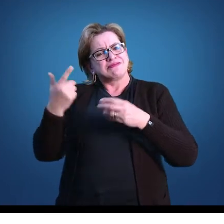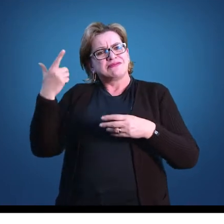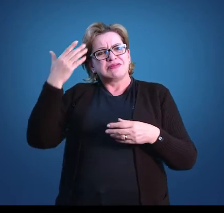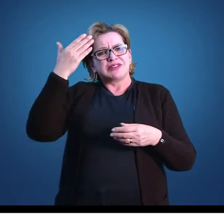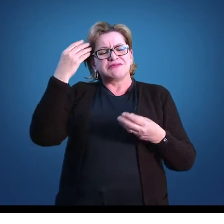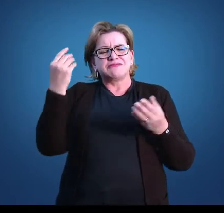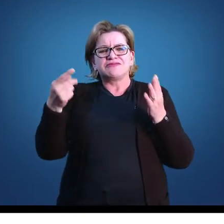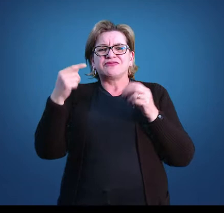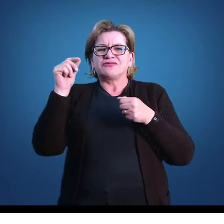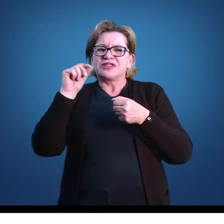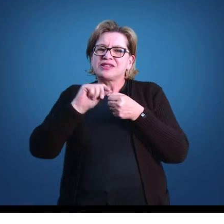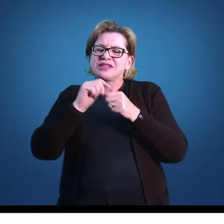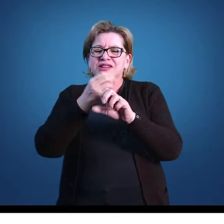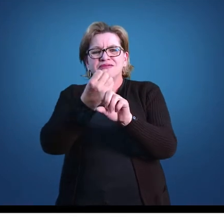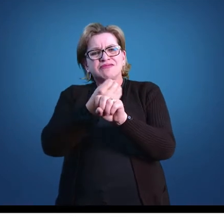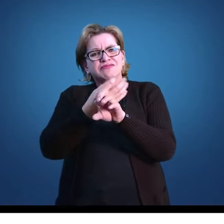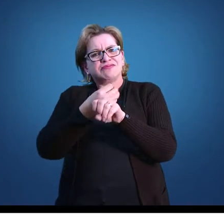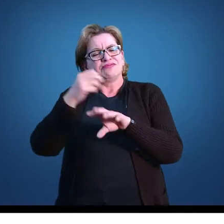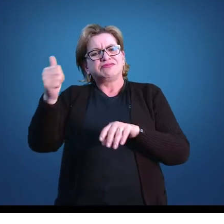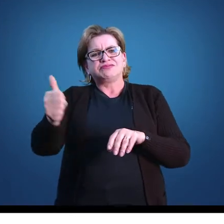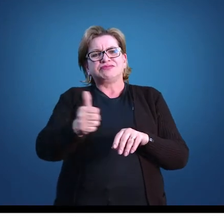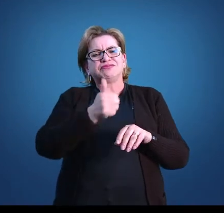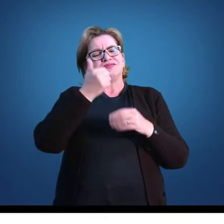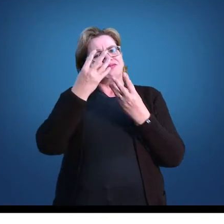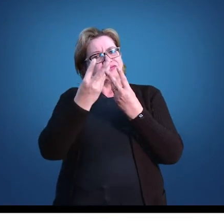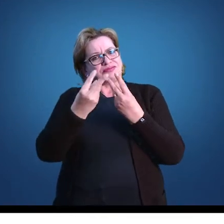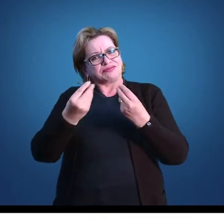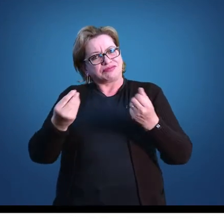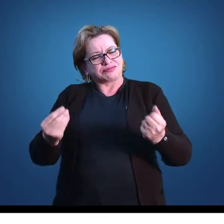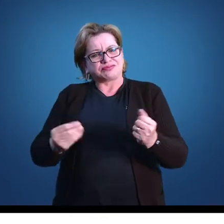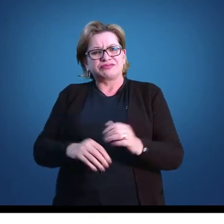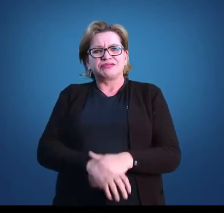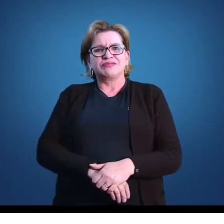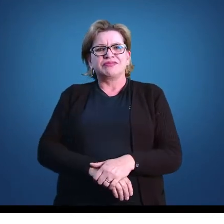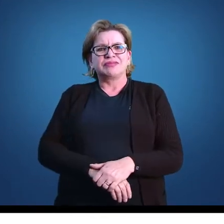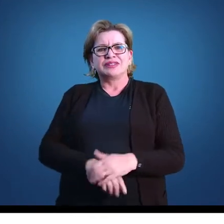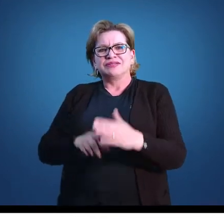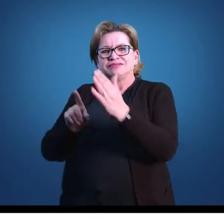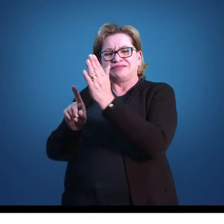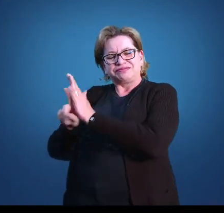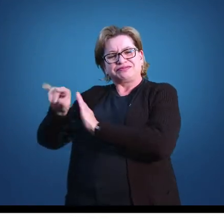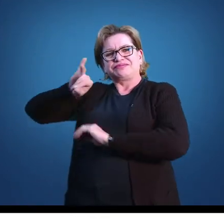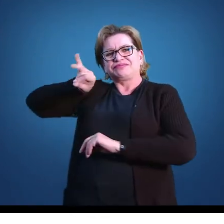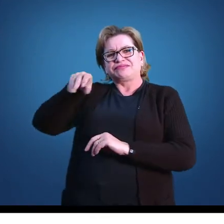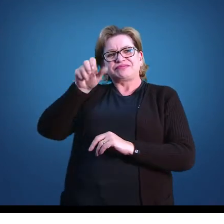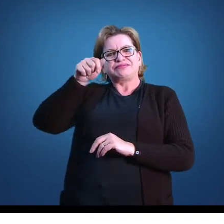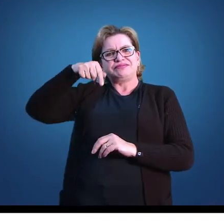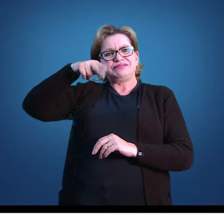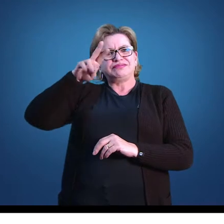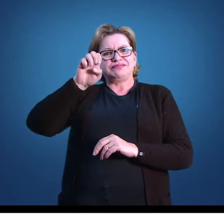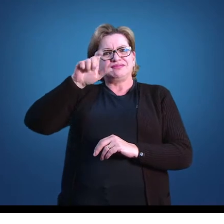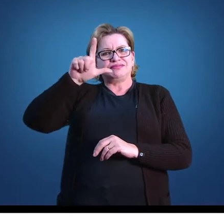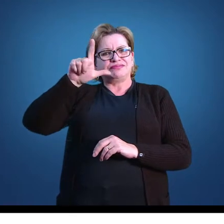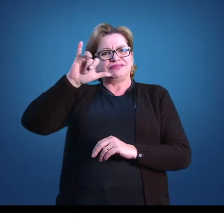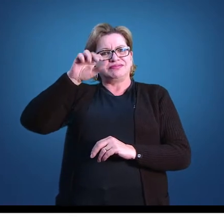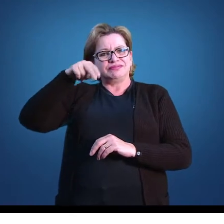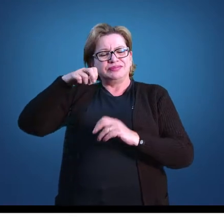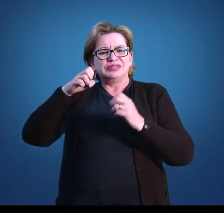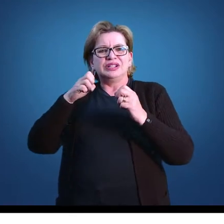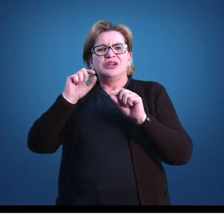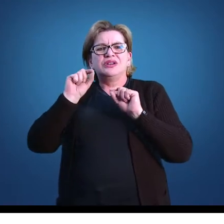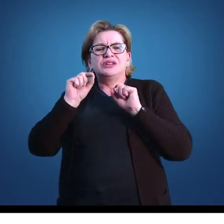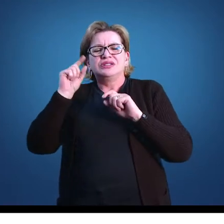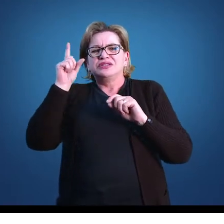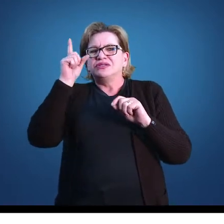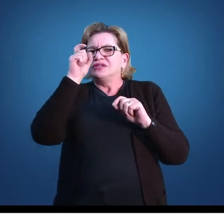garantir o processo de ensino e aprendizagem da melhor forma possível. Professora Jaqueline, quais os desafios do planejamento na